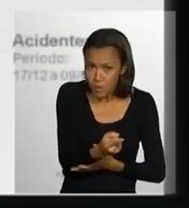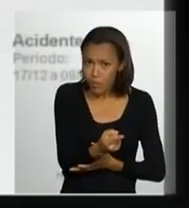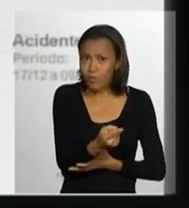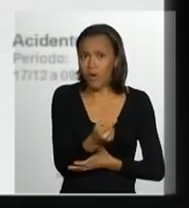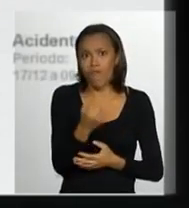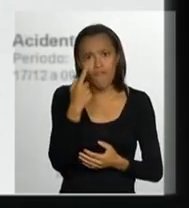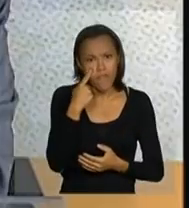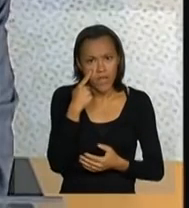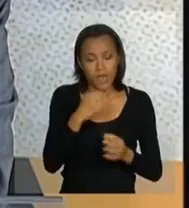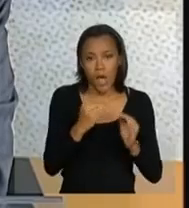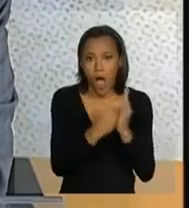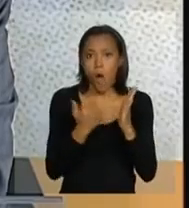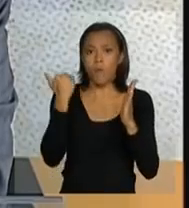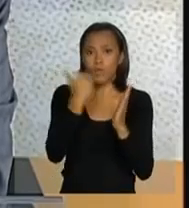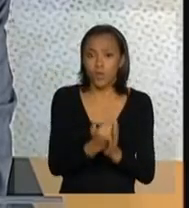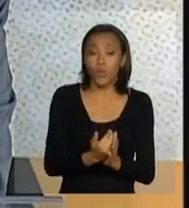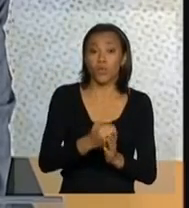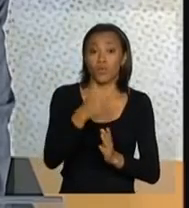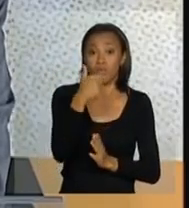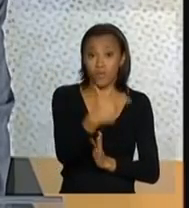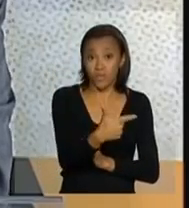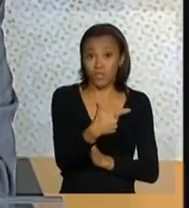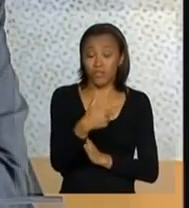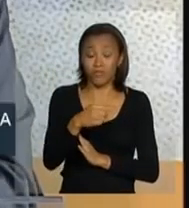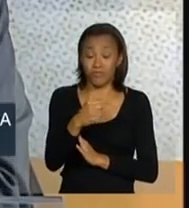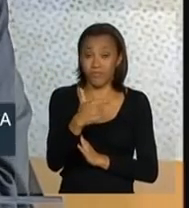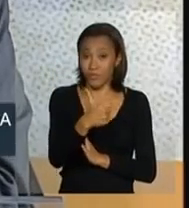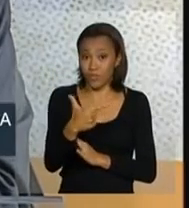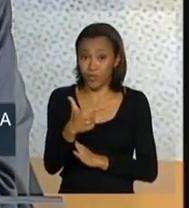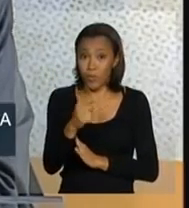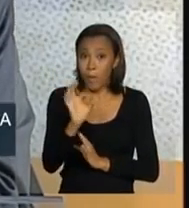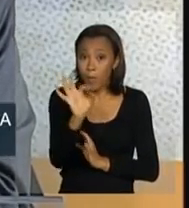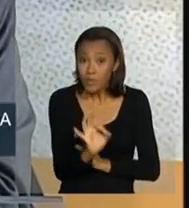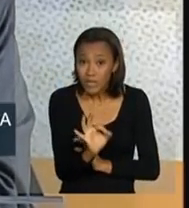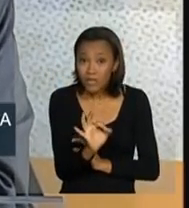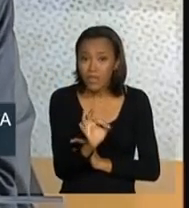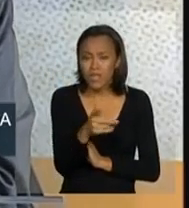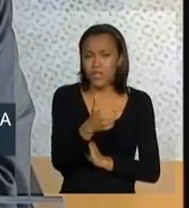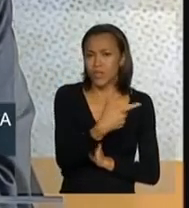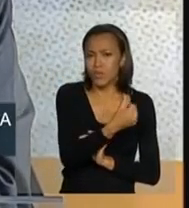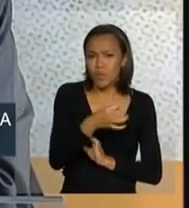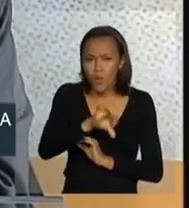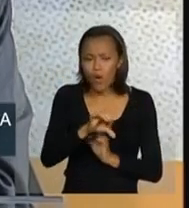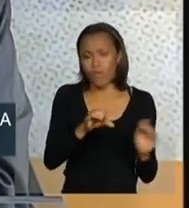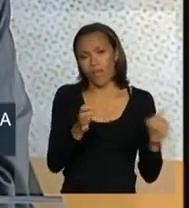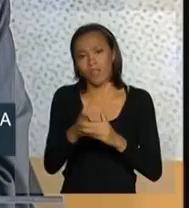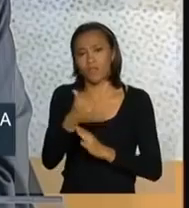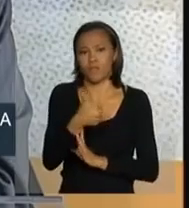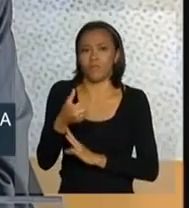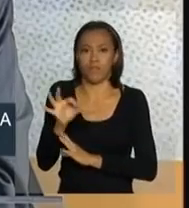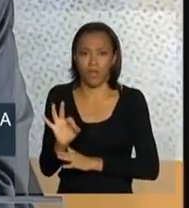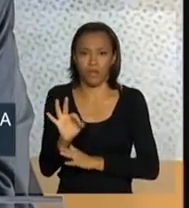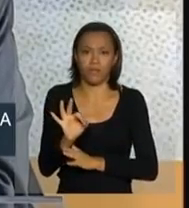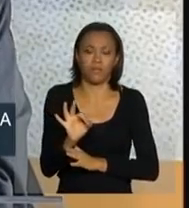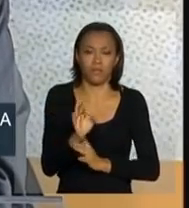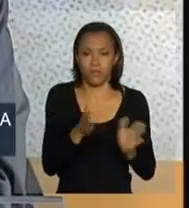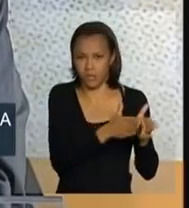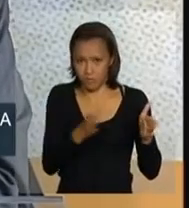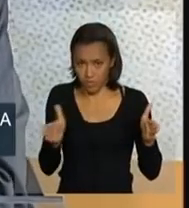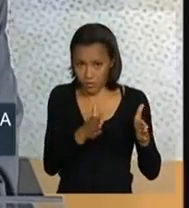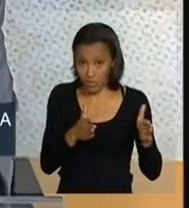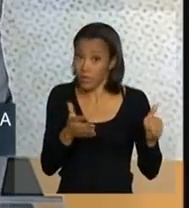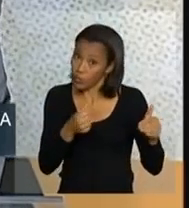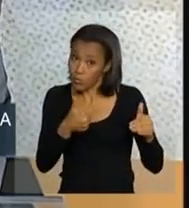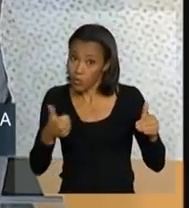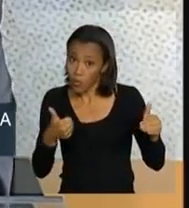um acréscimo de 20,2% nesse período. De 2009 para 2010, para 2010, 2011,